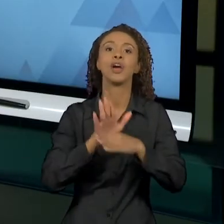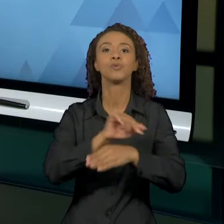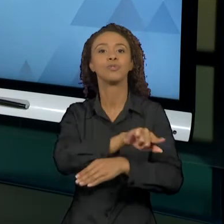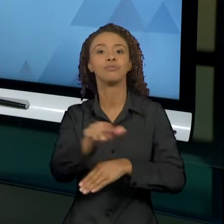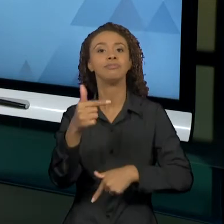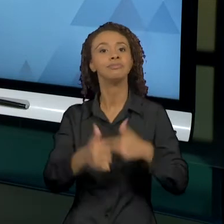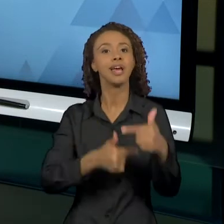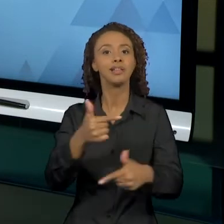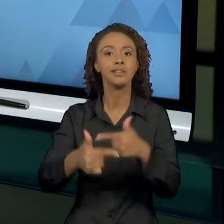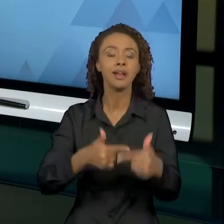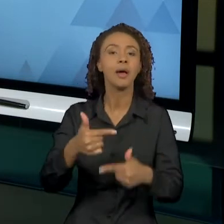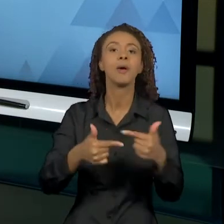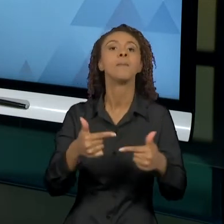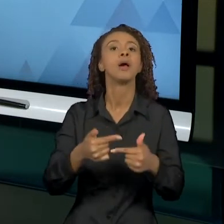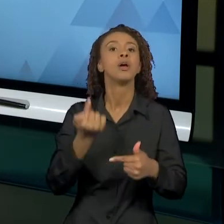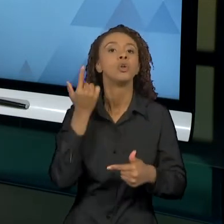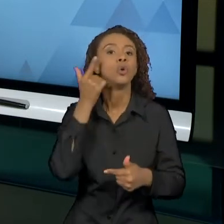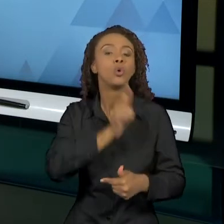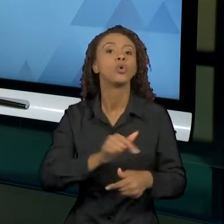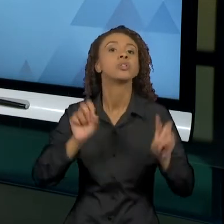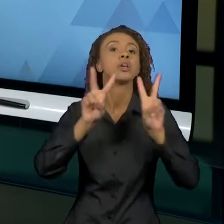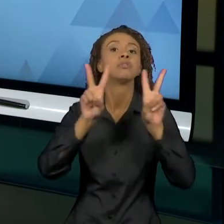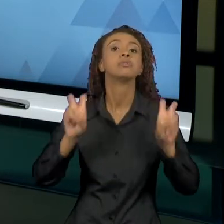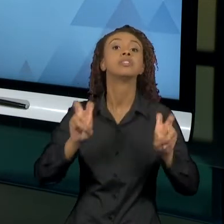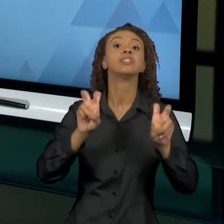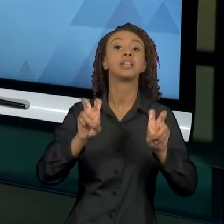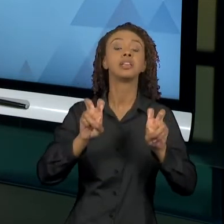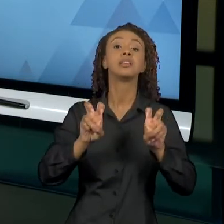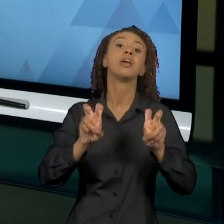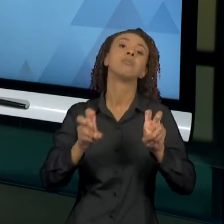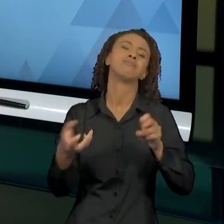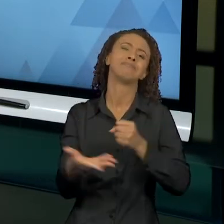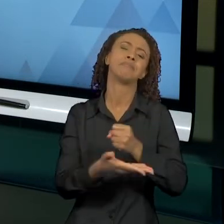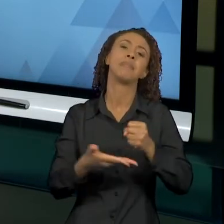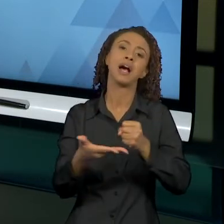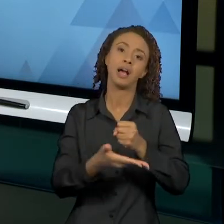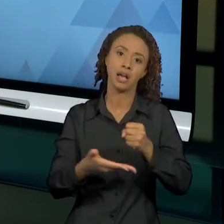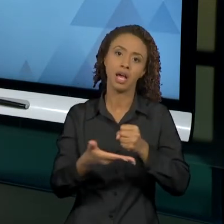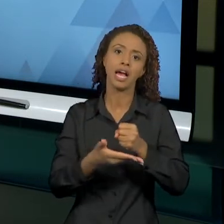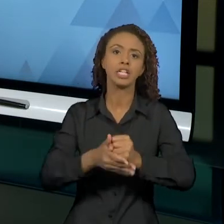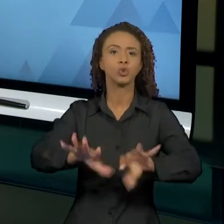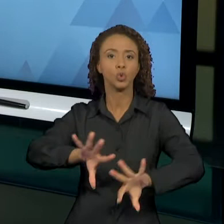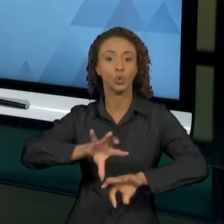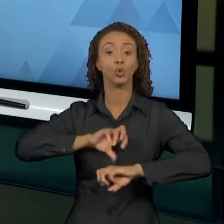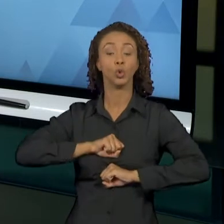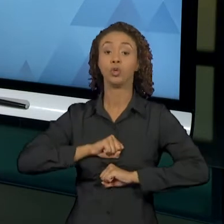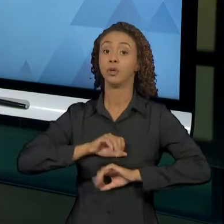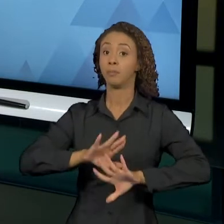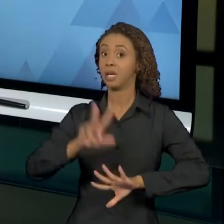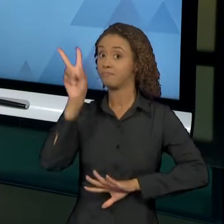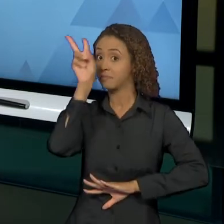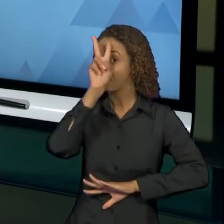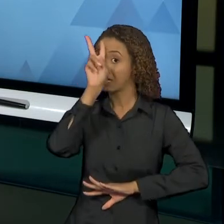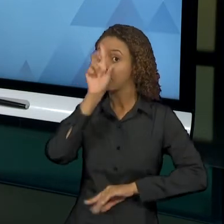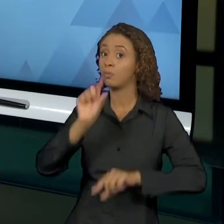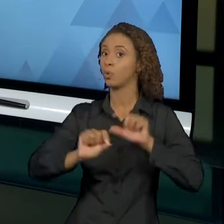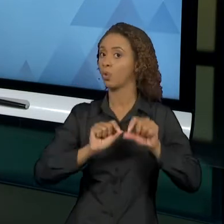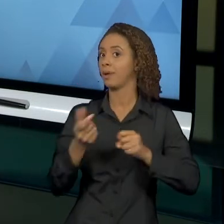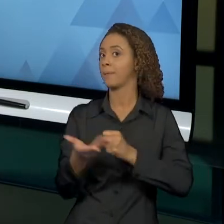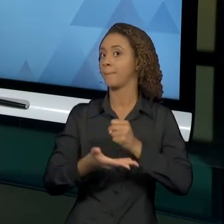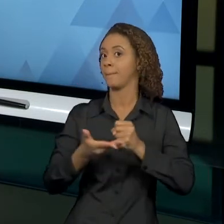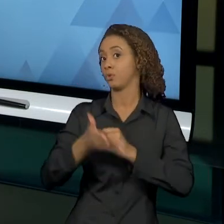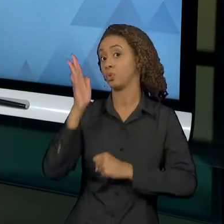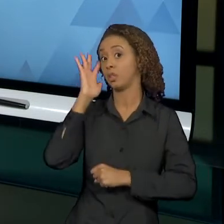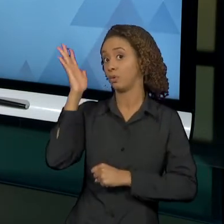vocês de apropriação de fato de aspectos básicos, lembrando sempre aspectos básicos da